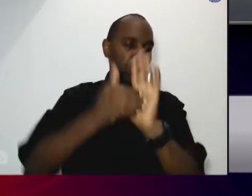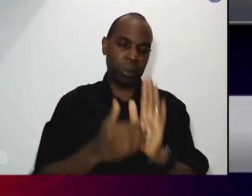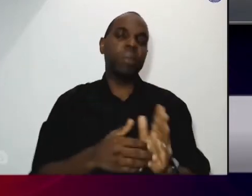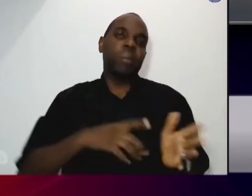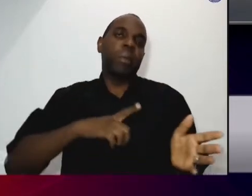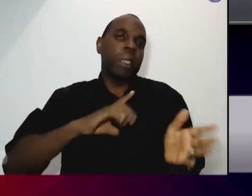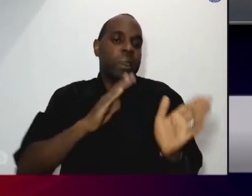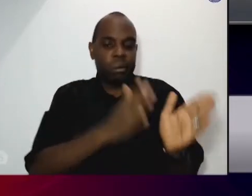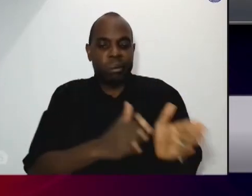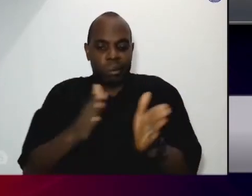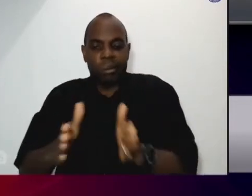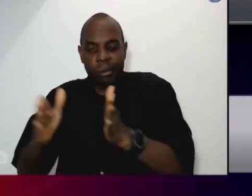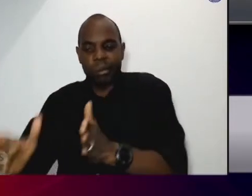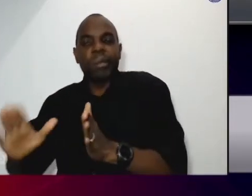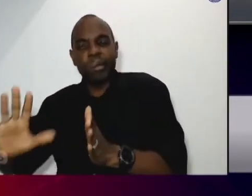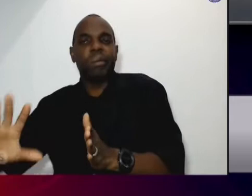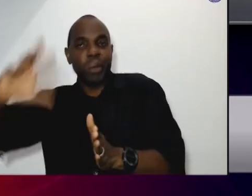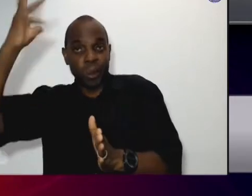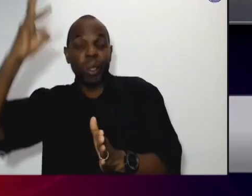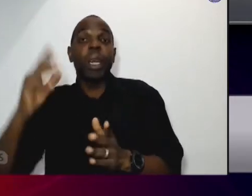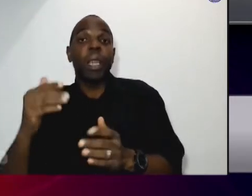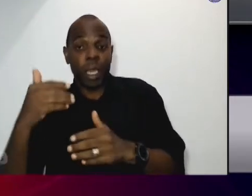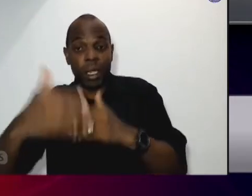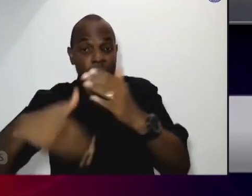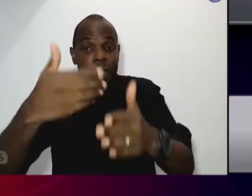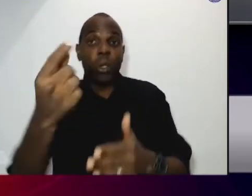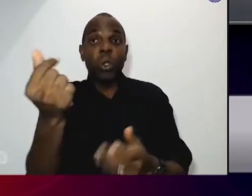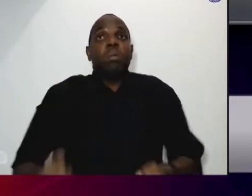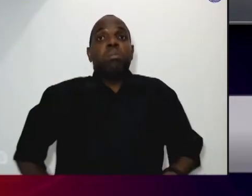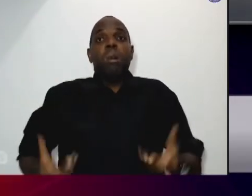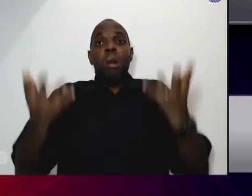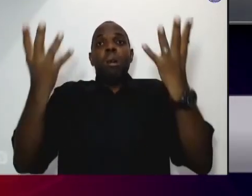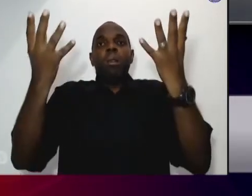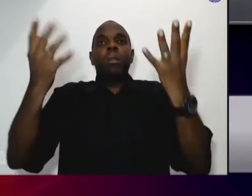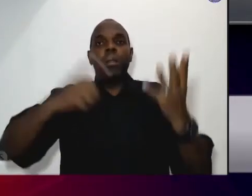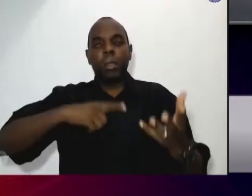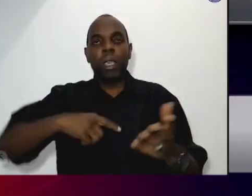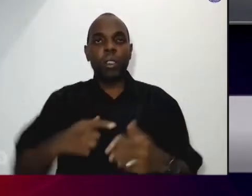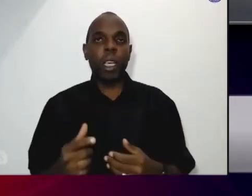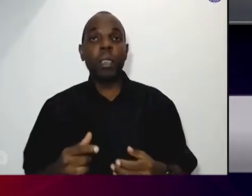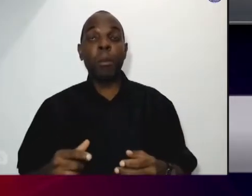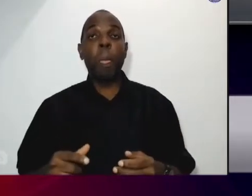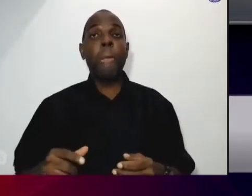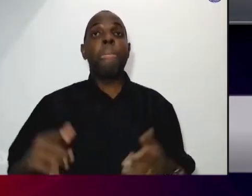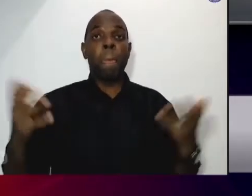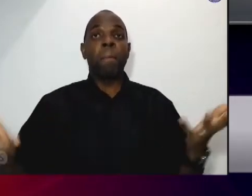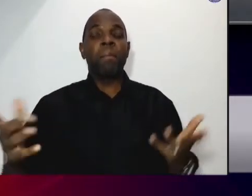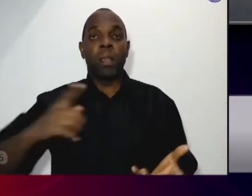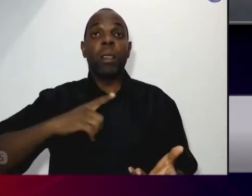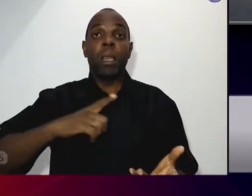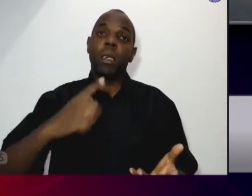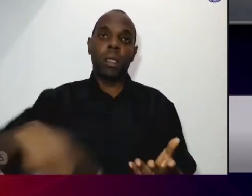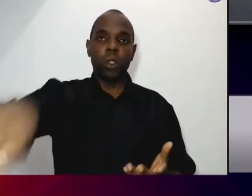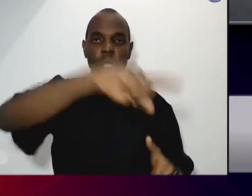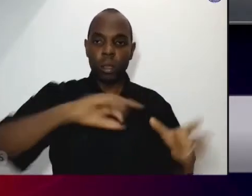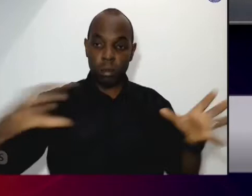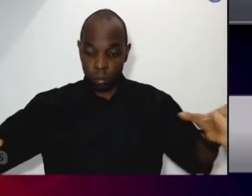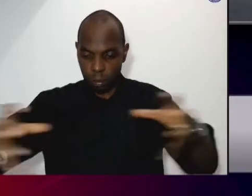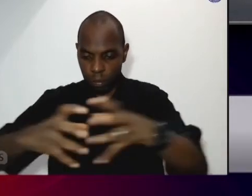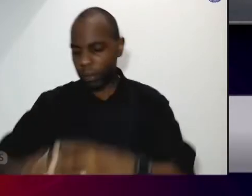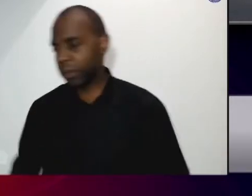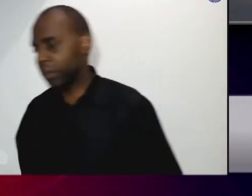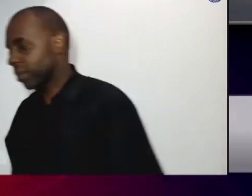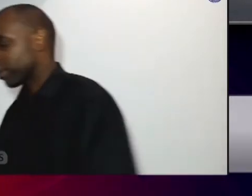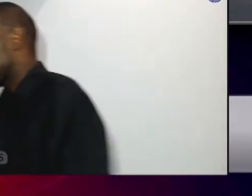judiciário legislativo executivo então nós nos reunimos corremos atrás da rede atrás do CAPES